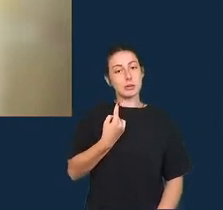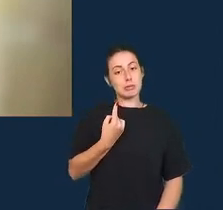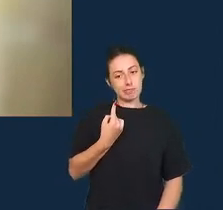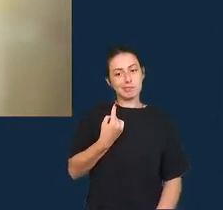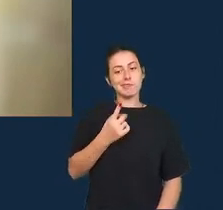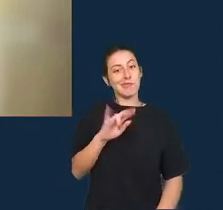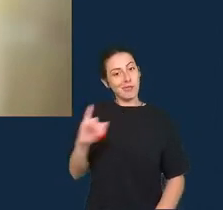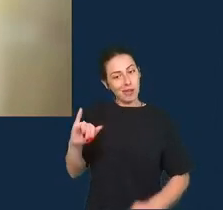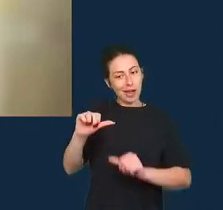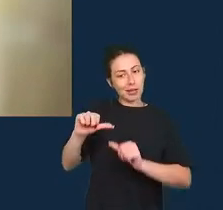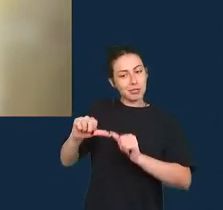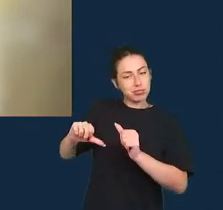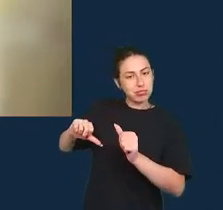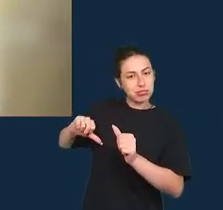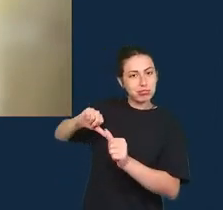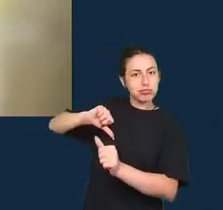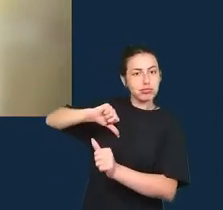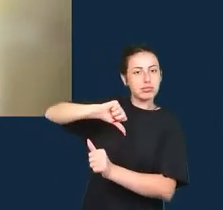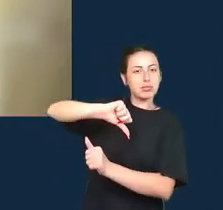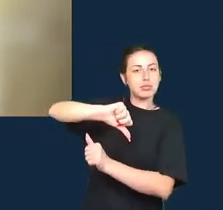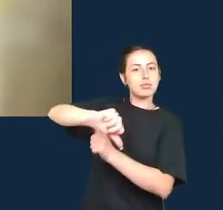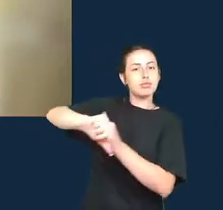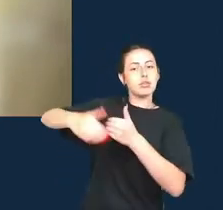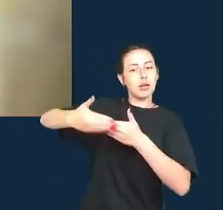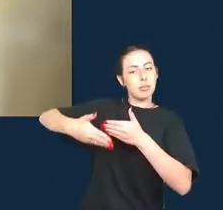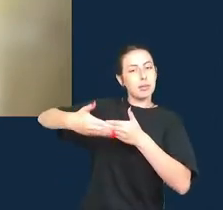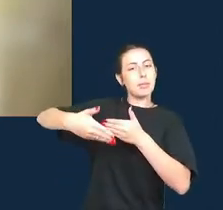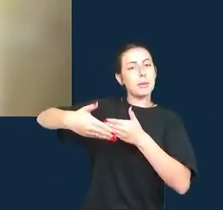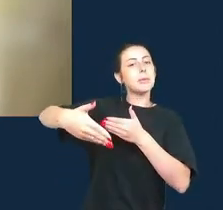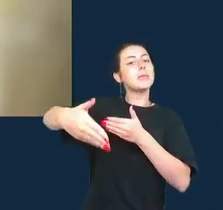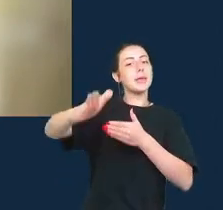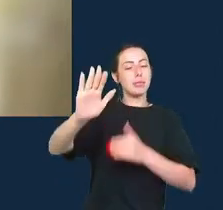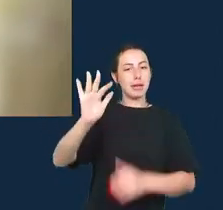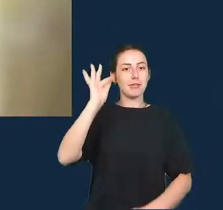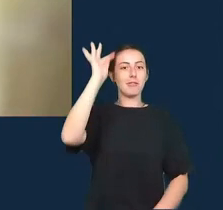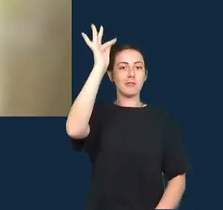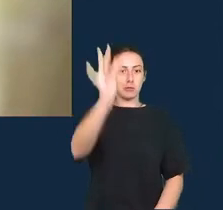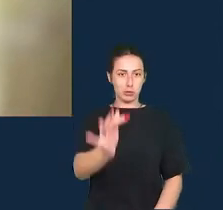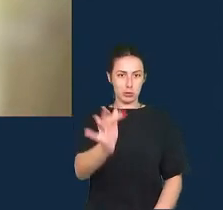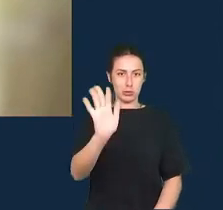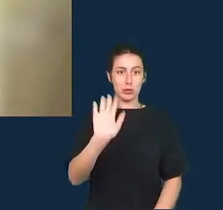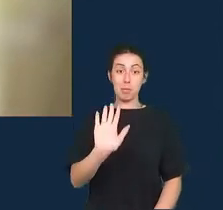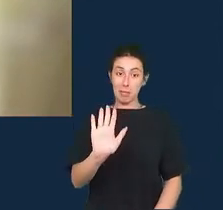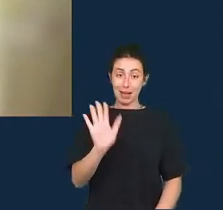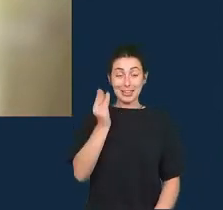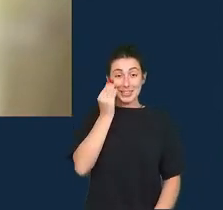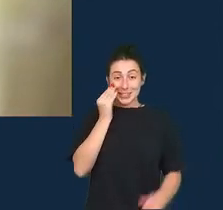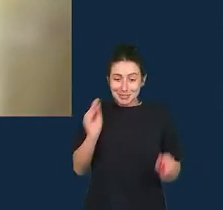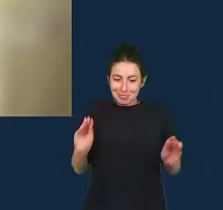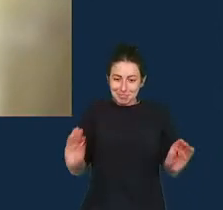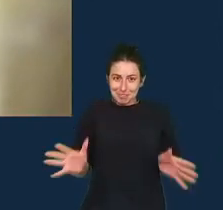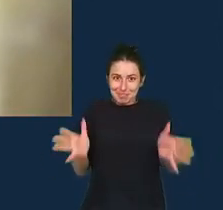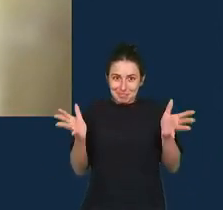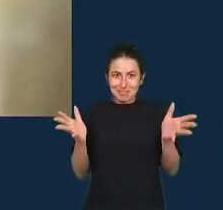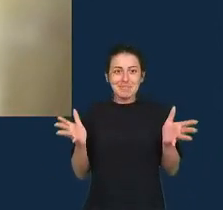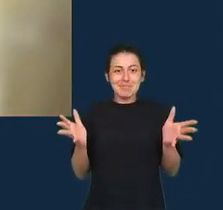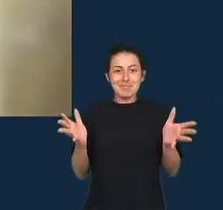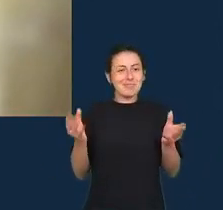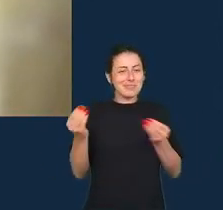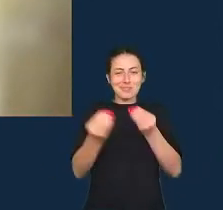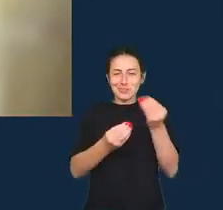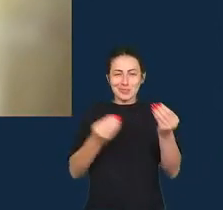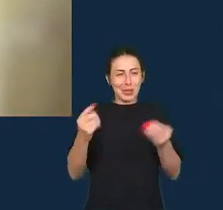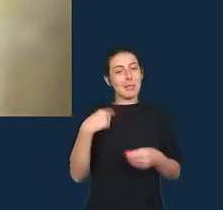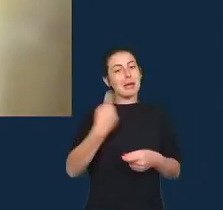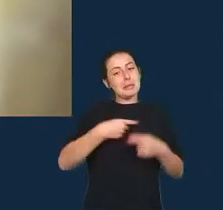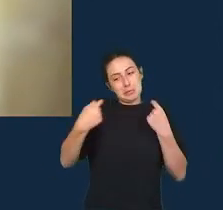conta da medida que o tempo avança mas para motivar essa mudança precisamos